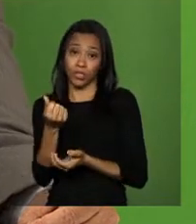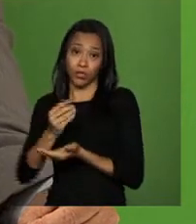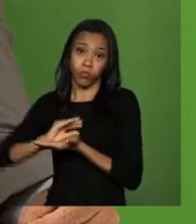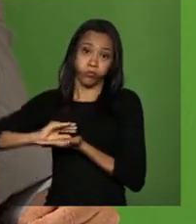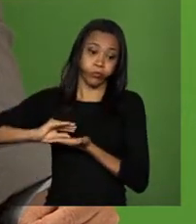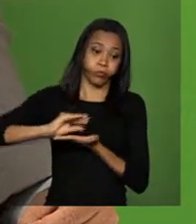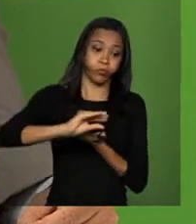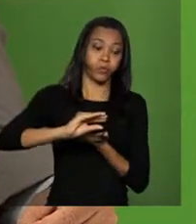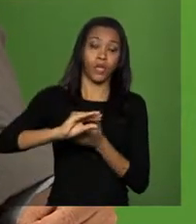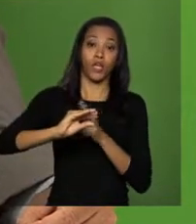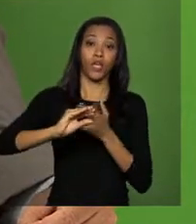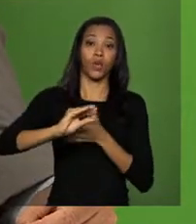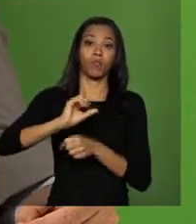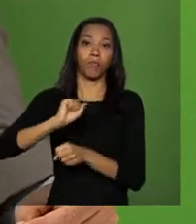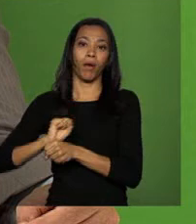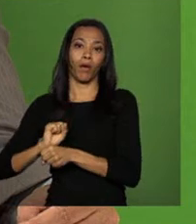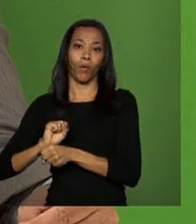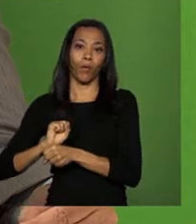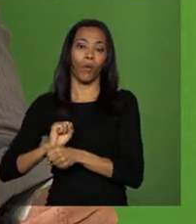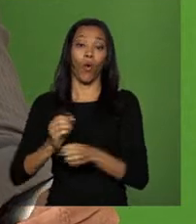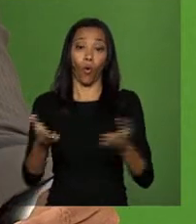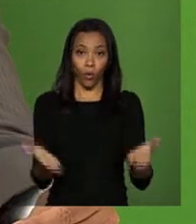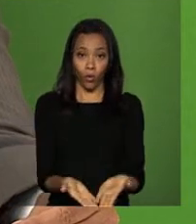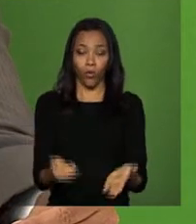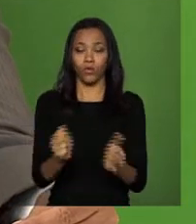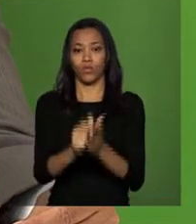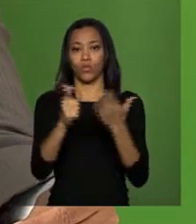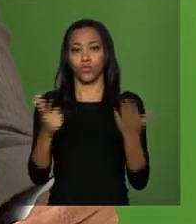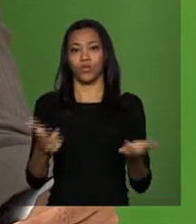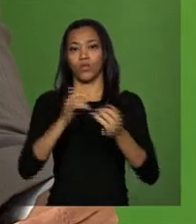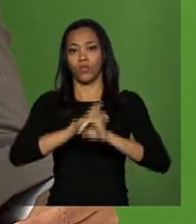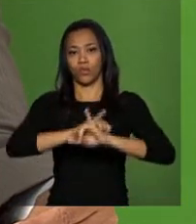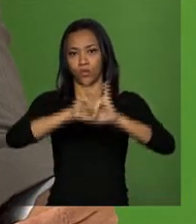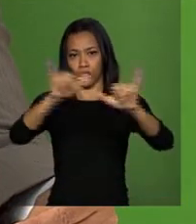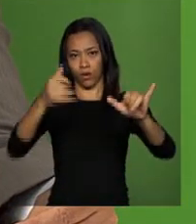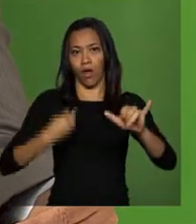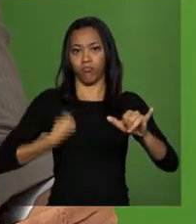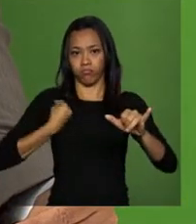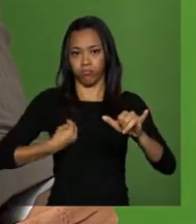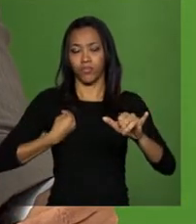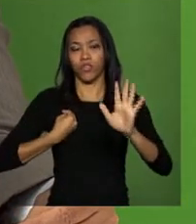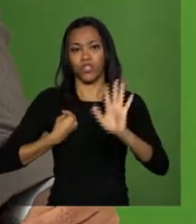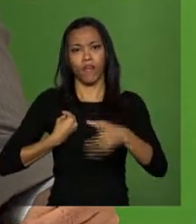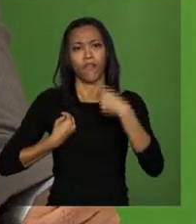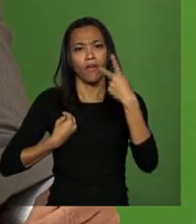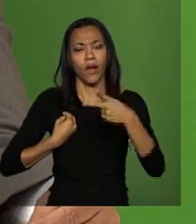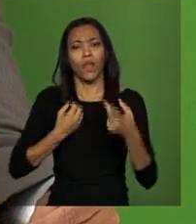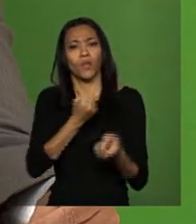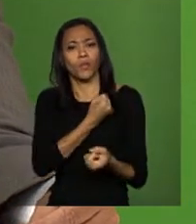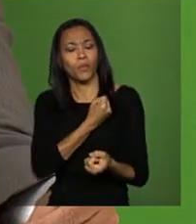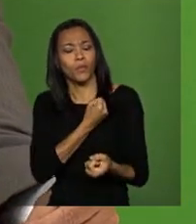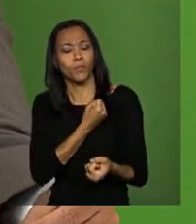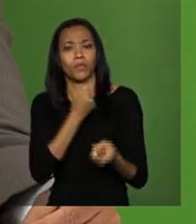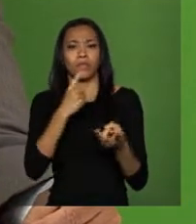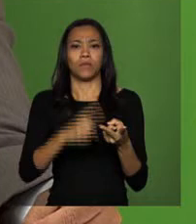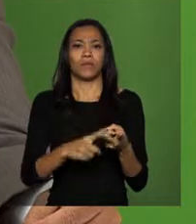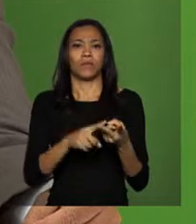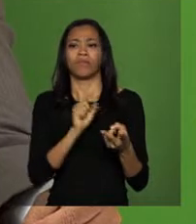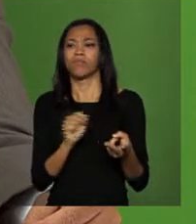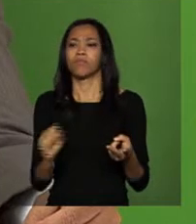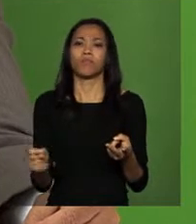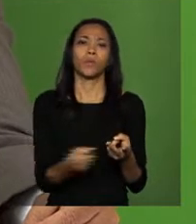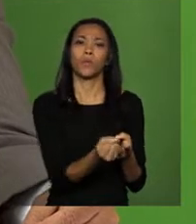um dos jornais diários do Brasil oferece já números e cifras de empresas